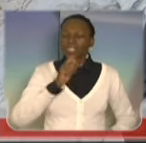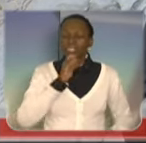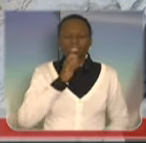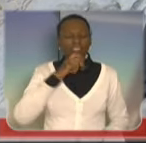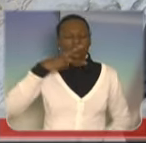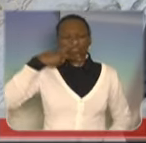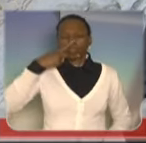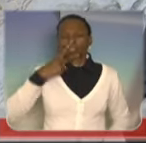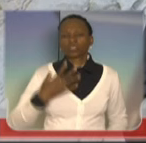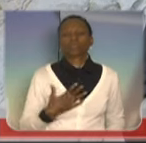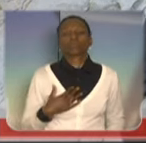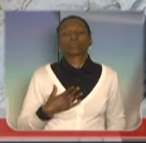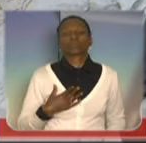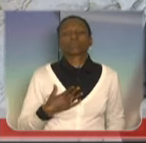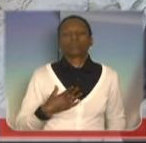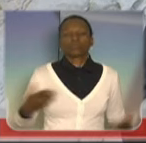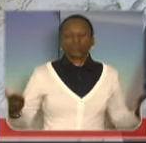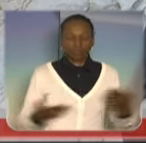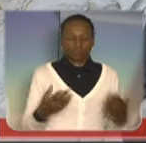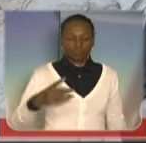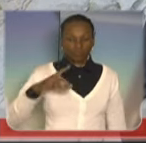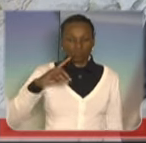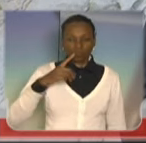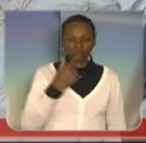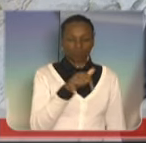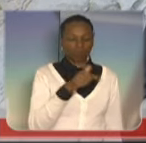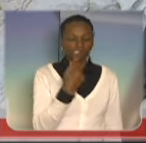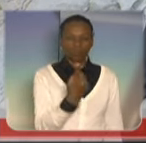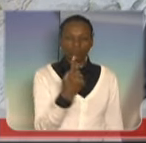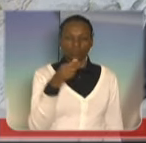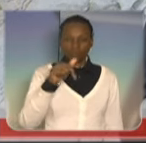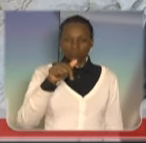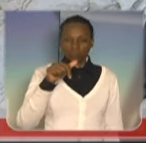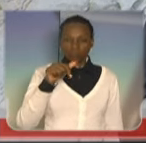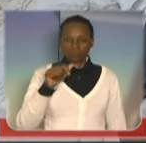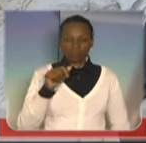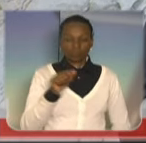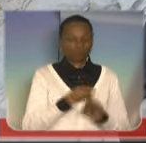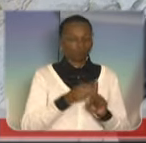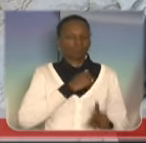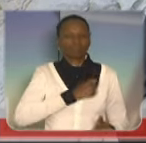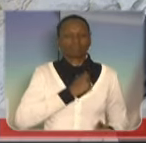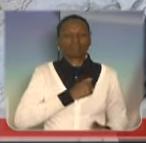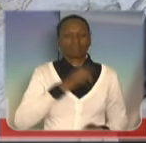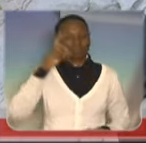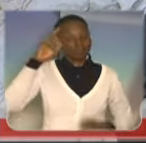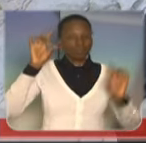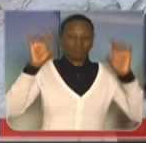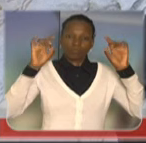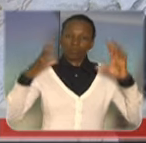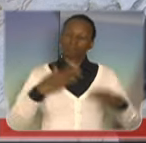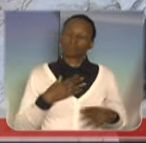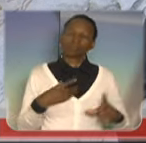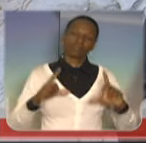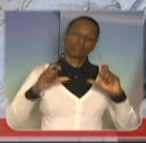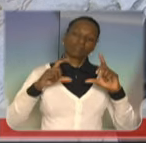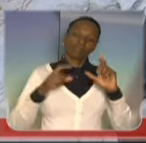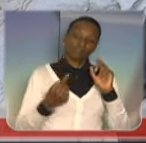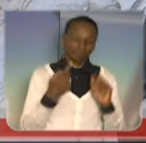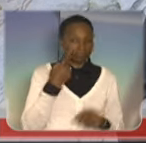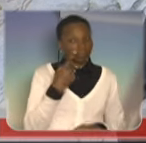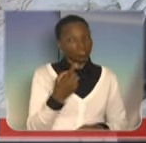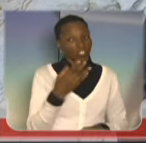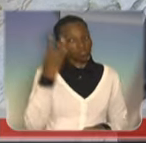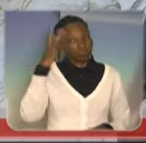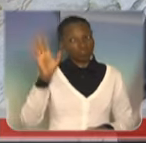17 de agosto. Machado, hoje é uma data muito especial para mim, deputados. Eu queria pôr uma foto aqui, eu não sei se vocês vão